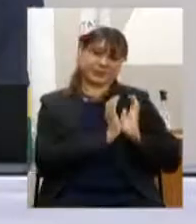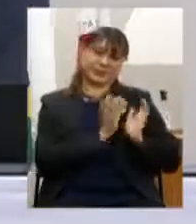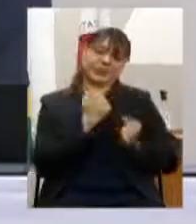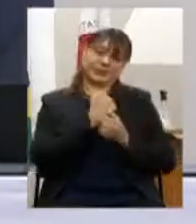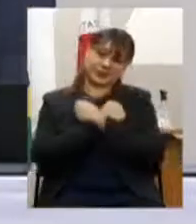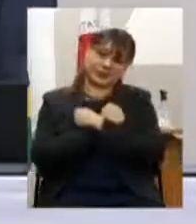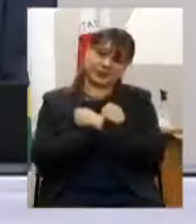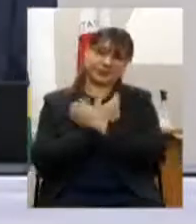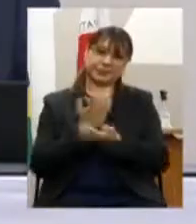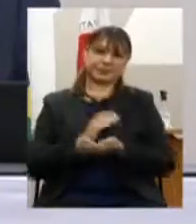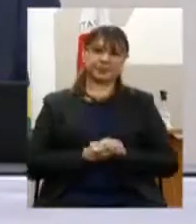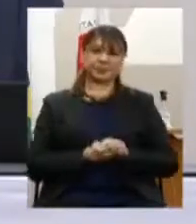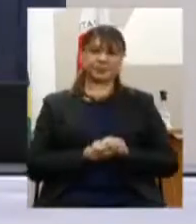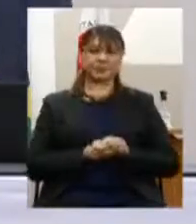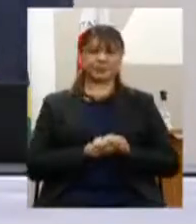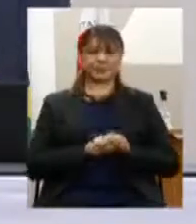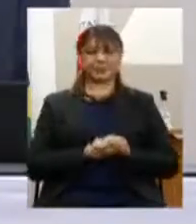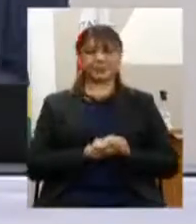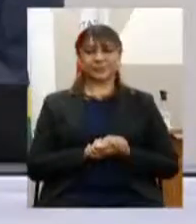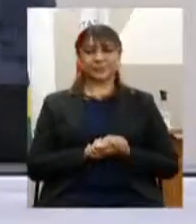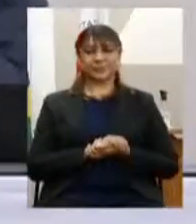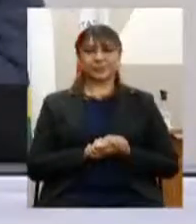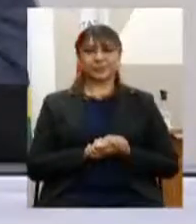participação. Dando prosseguimento...